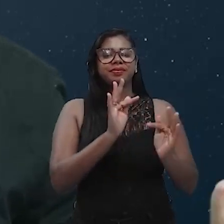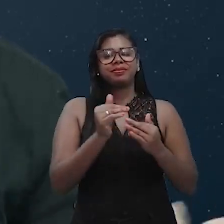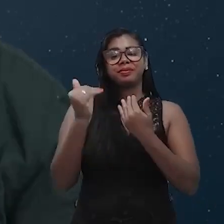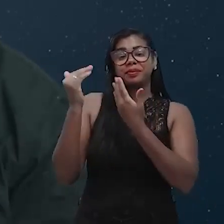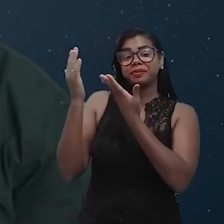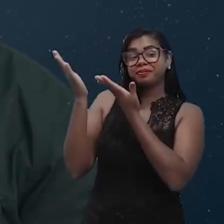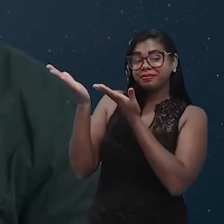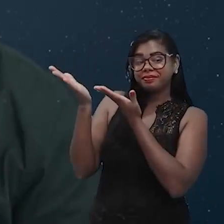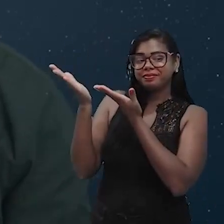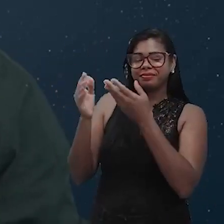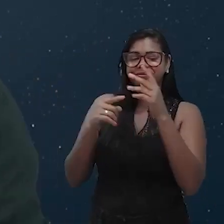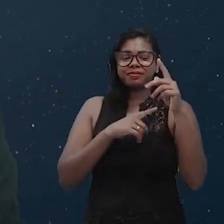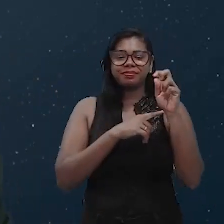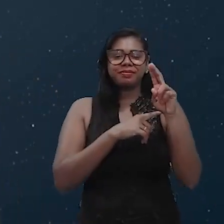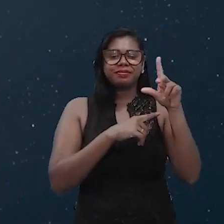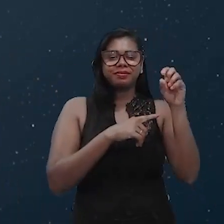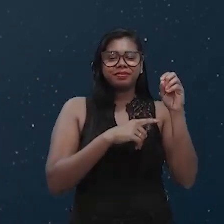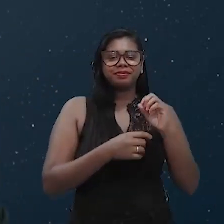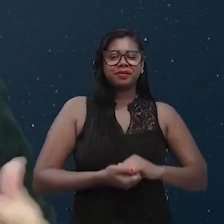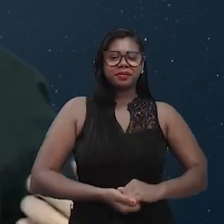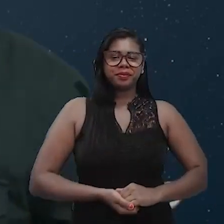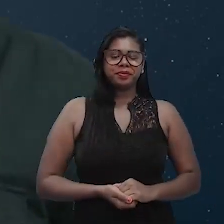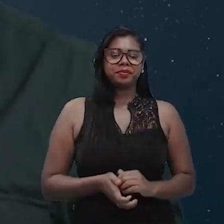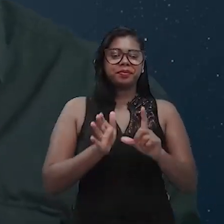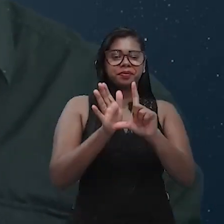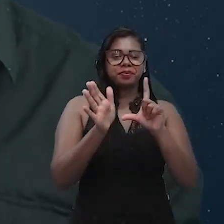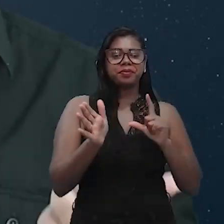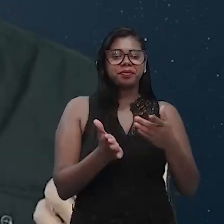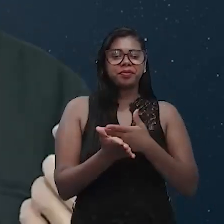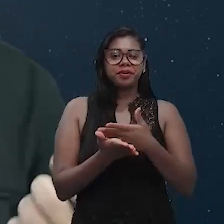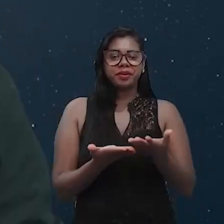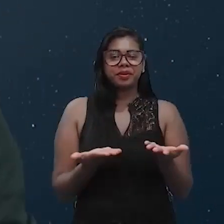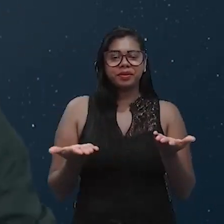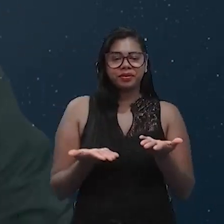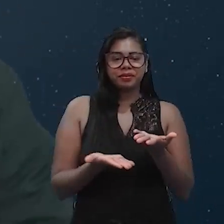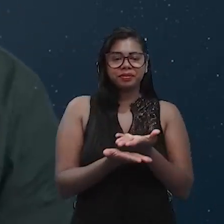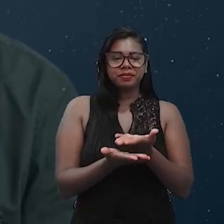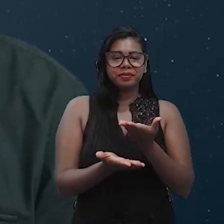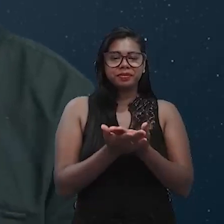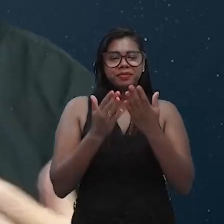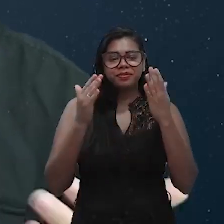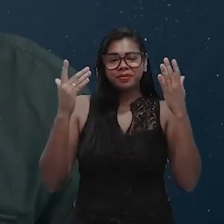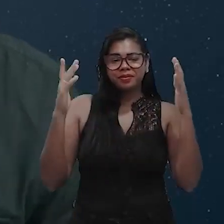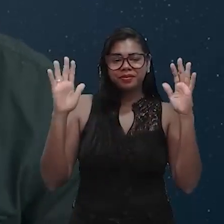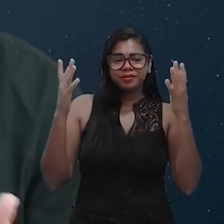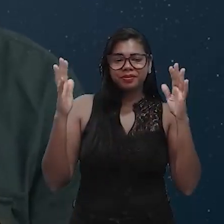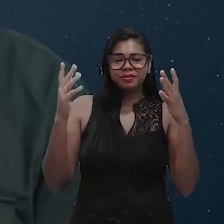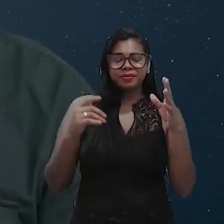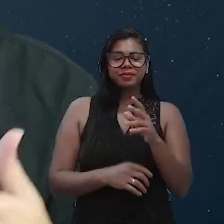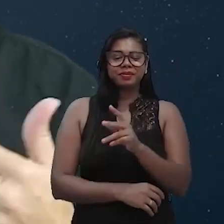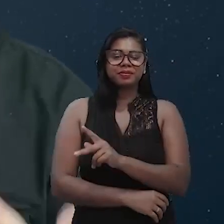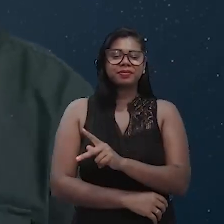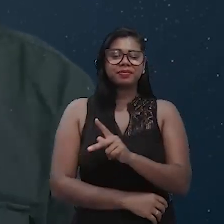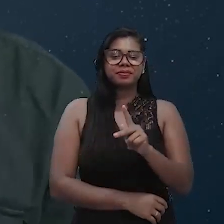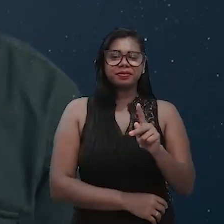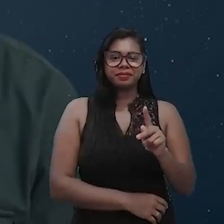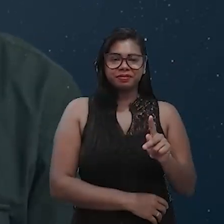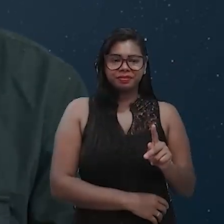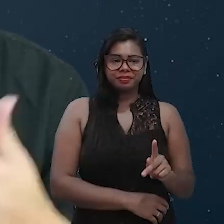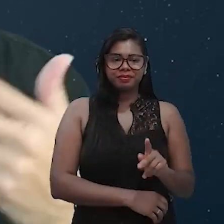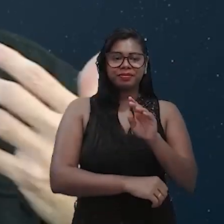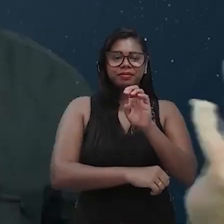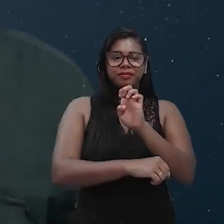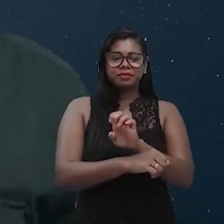Vieira, que maravilha! E antes de começarmos essa aula, eu quero dar os parabéns a todos os professores do Estado de